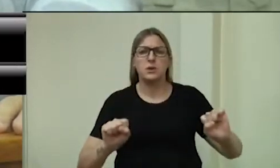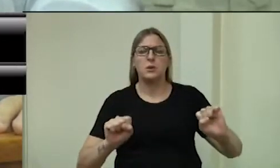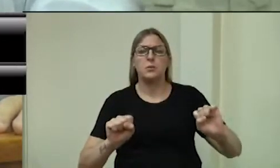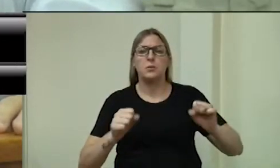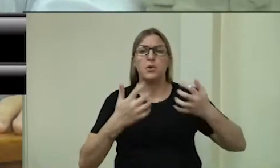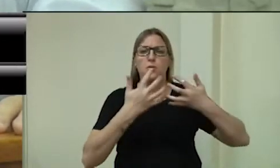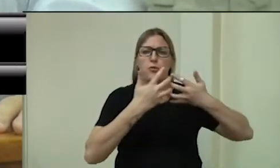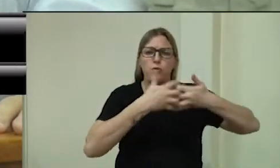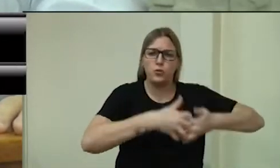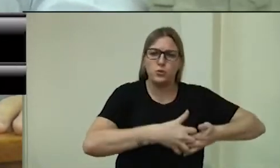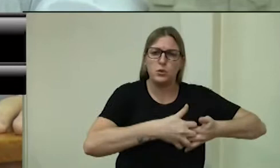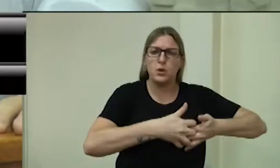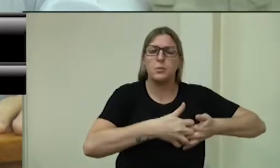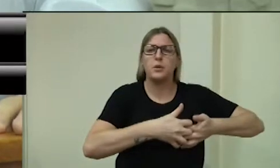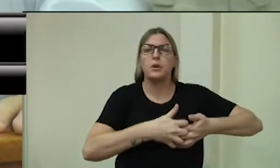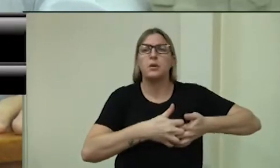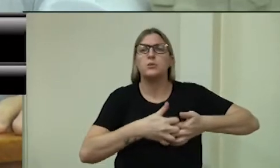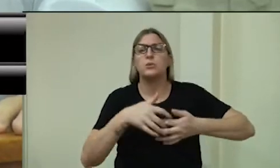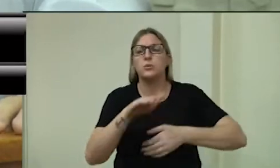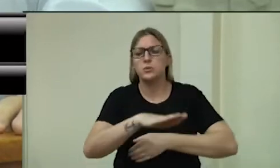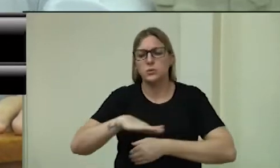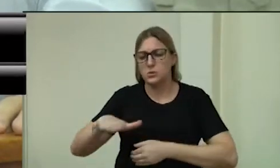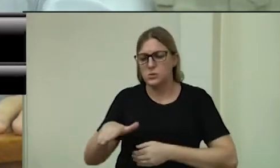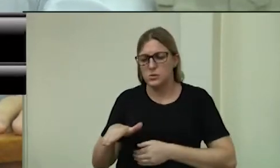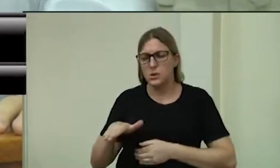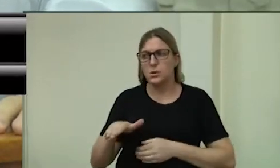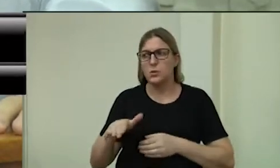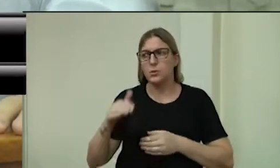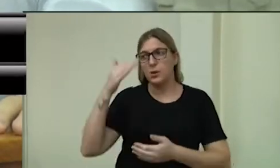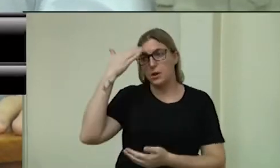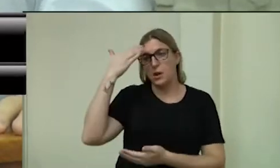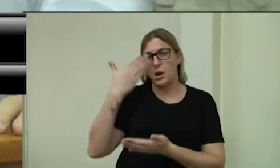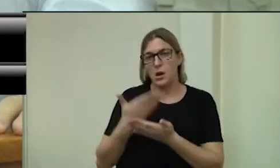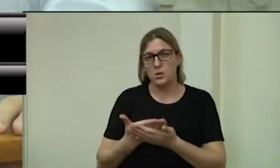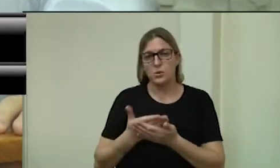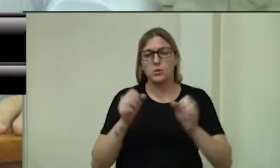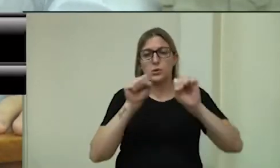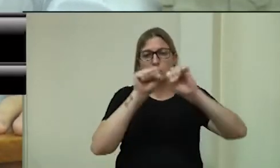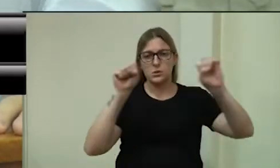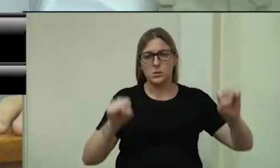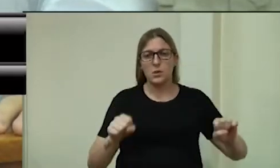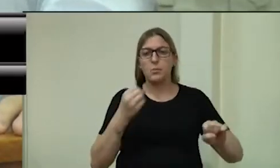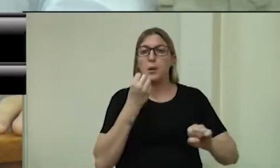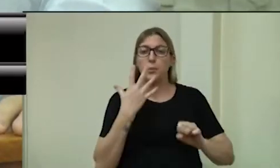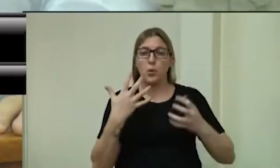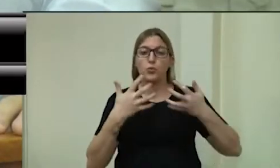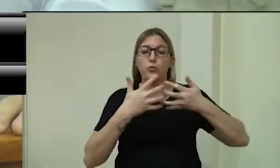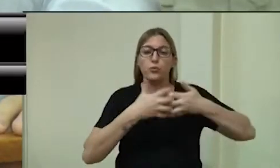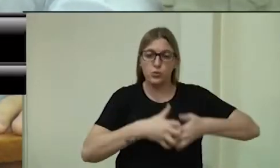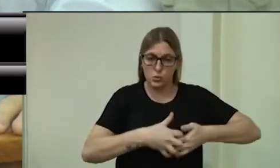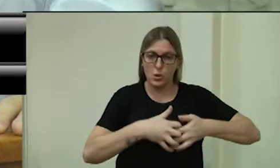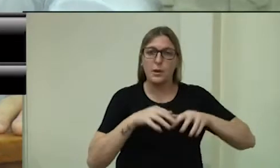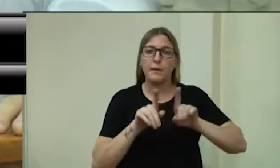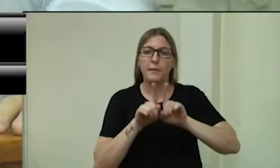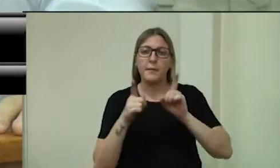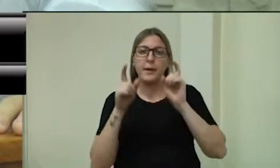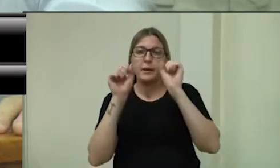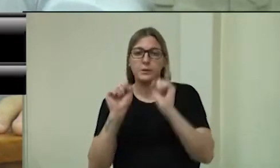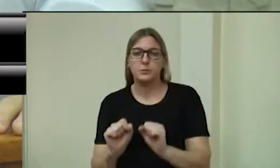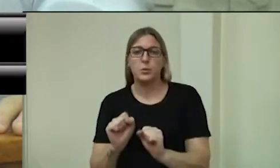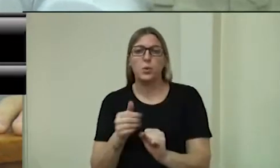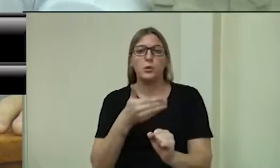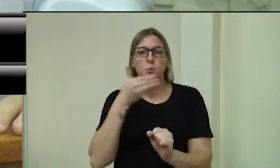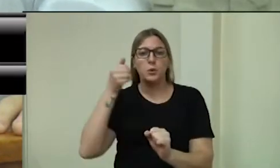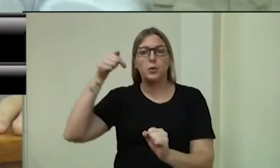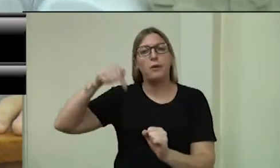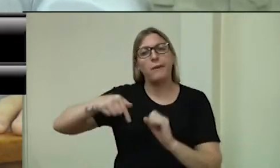sistema do estacionamento rotativo. Acredito que o sistema é bom, funcione, mas ele pode melhorar e essa casa é local